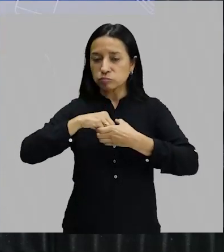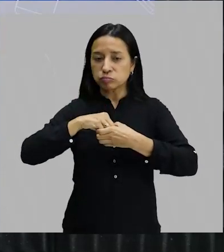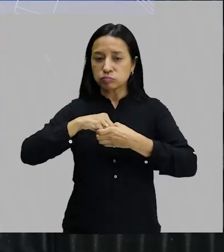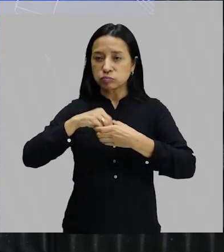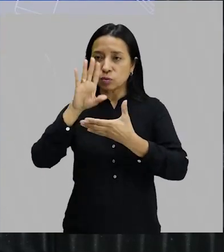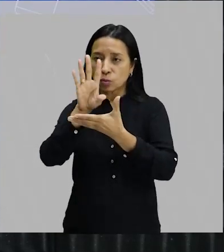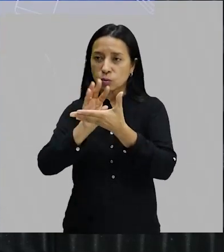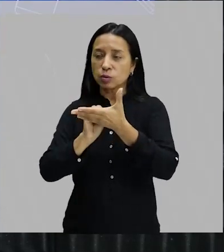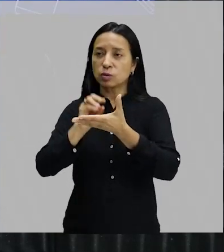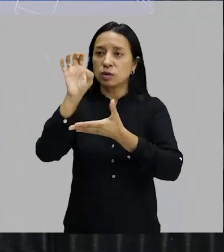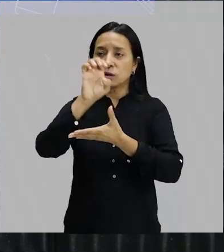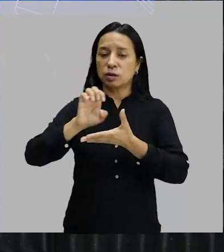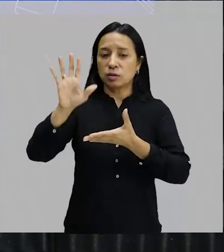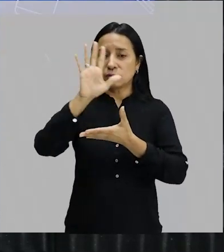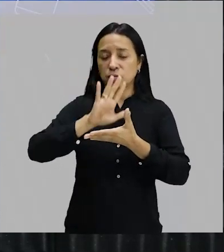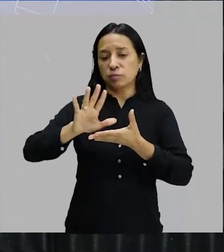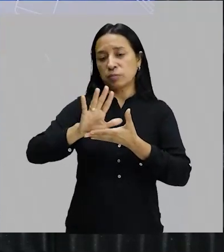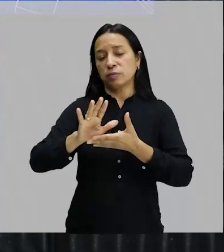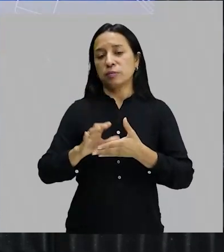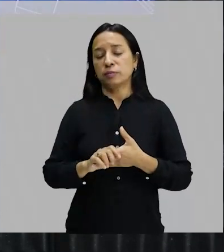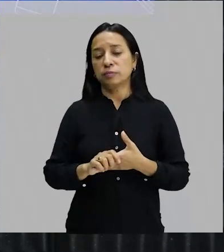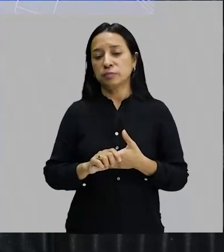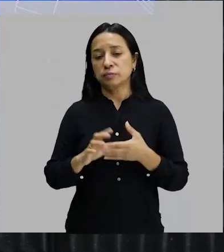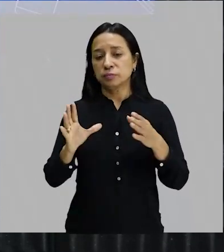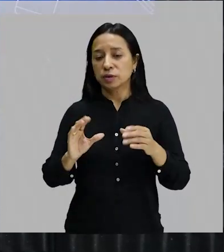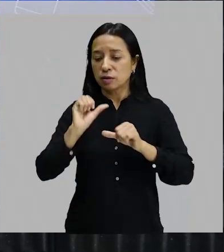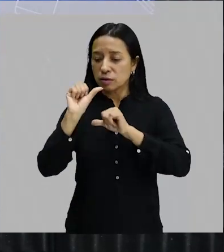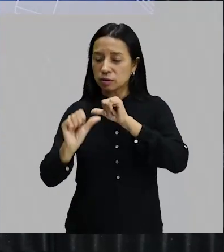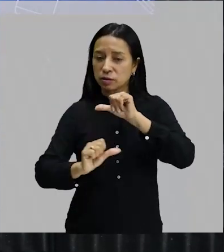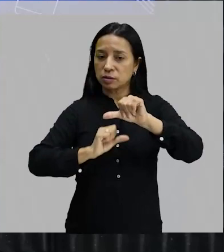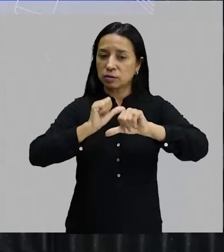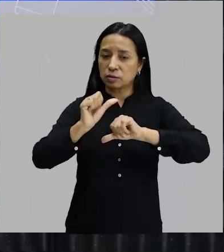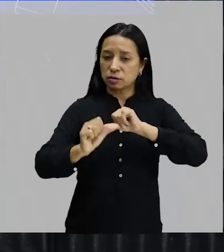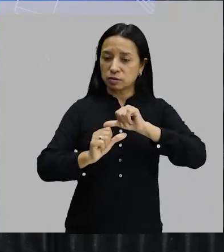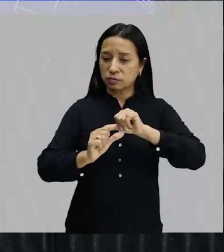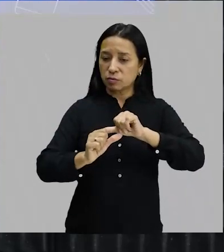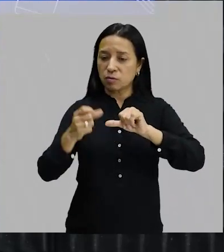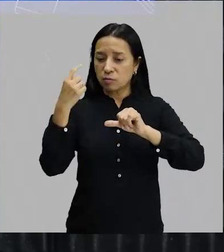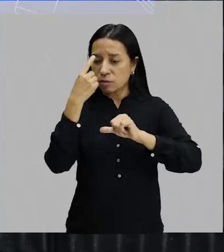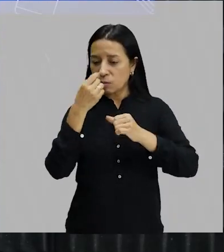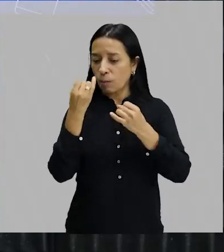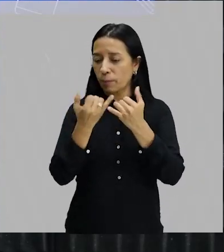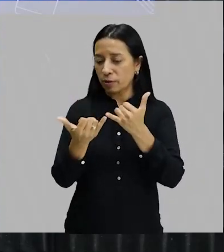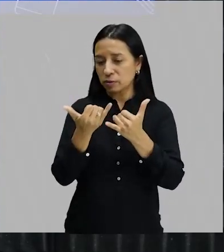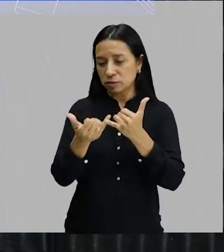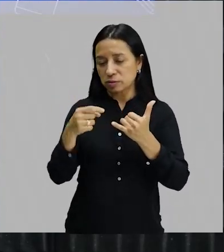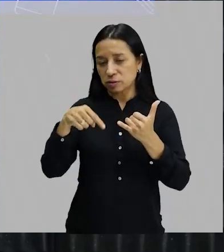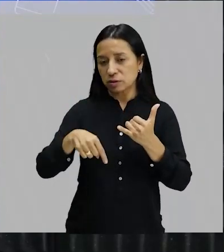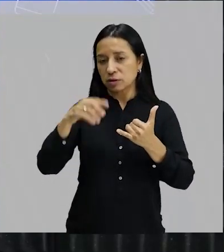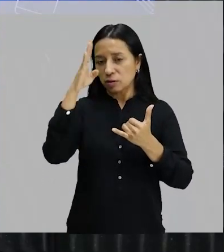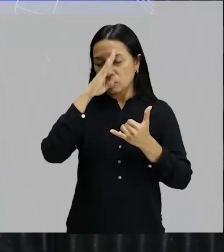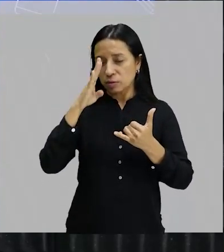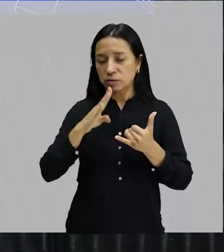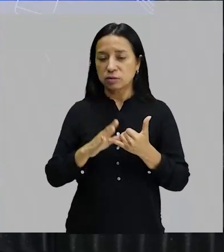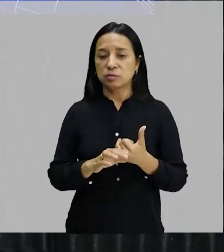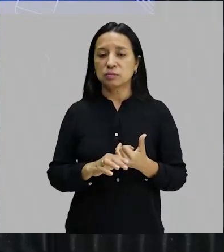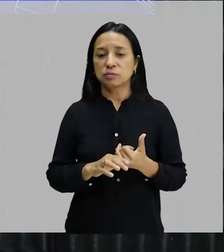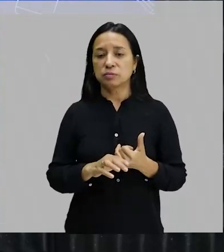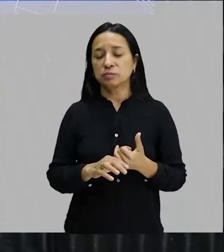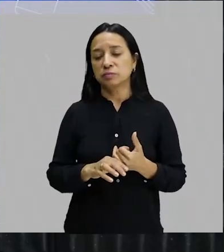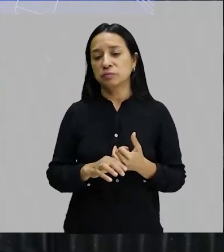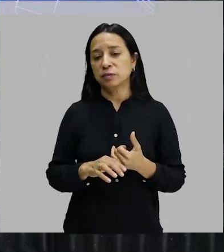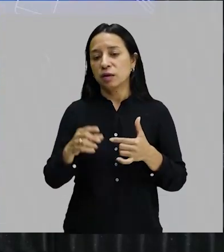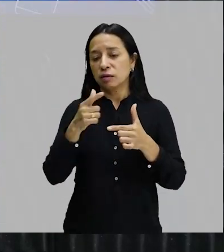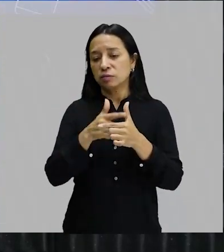cubismo, falvismo, pressionismo e futurismo e transforma em algo com a cara do Brasil. E a fase social, que é a causa operária,